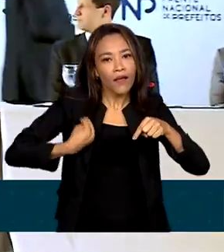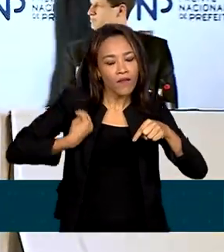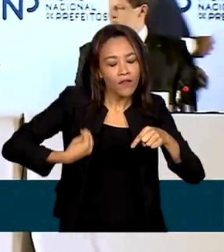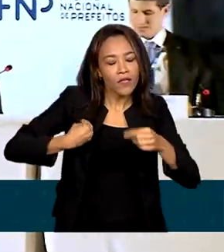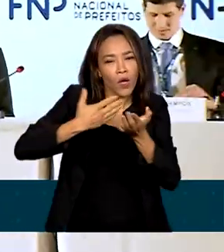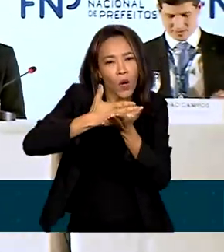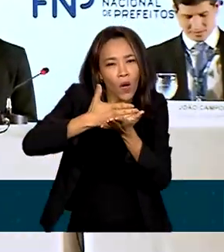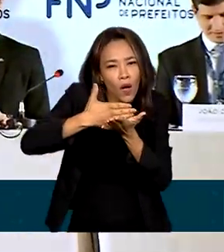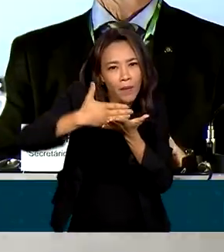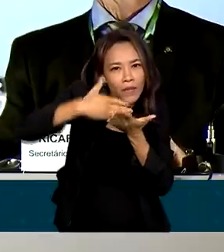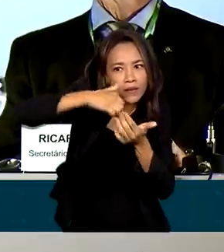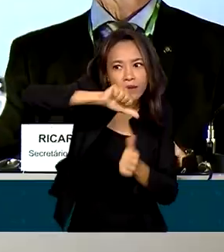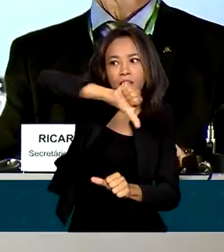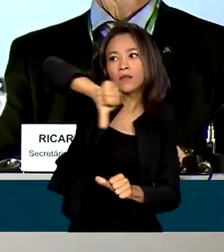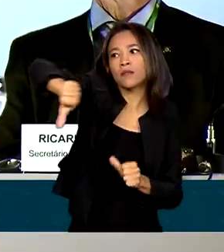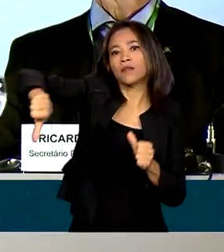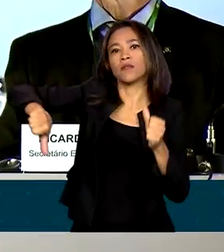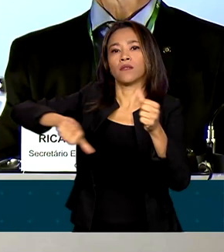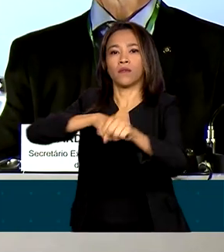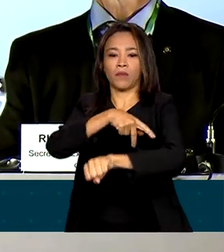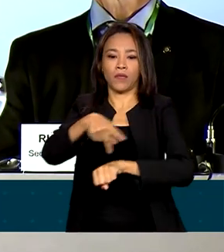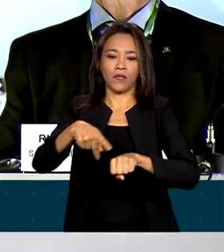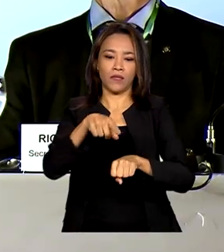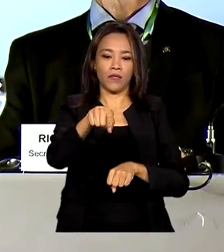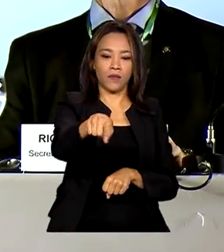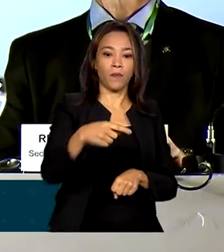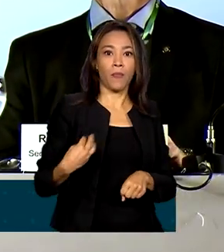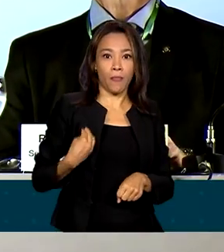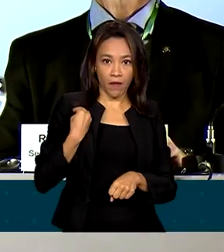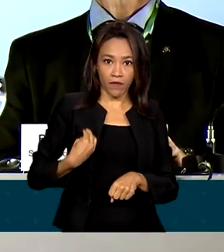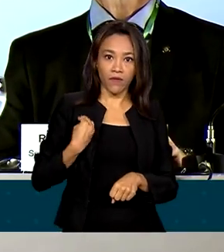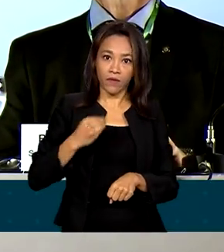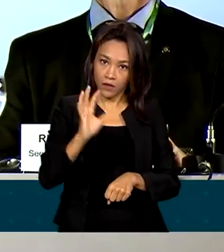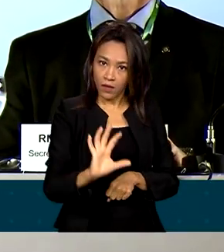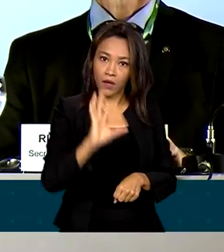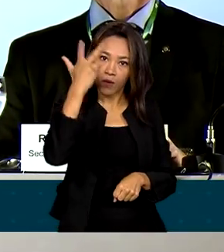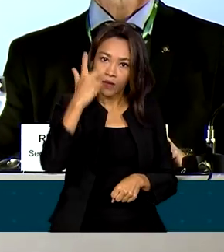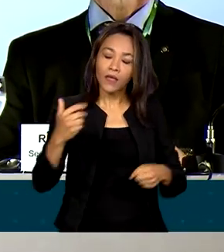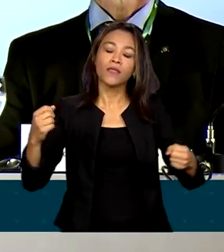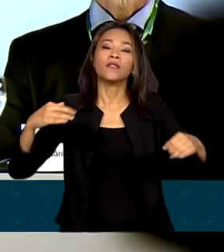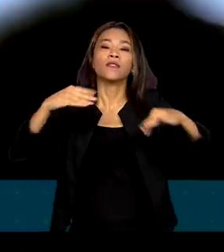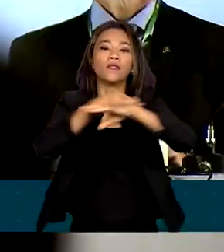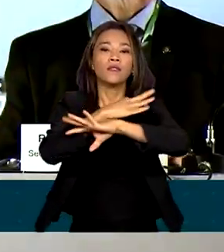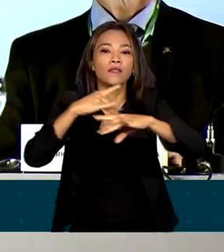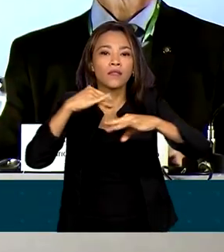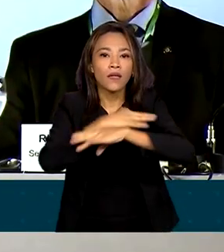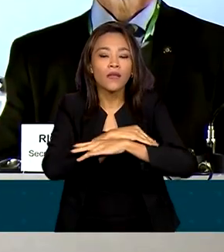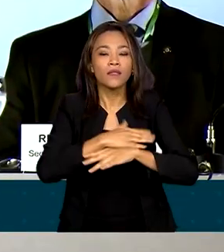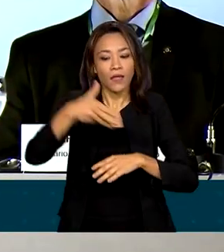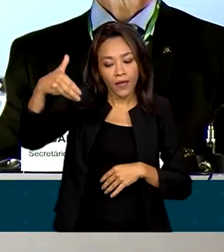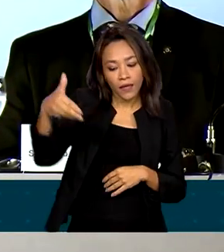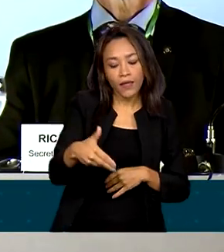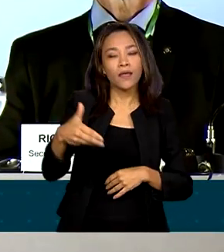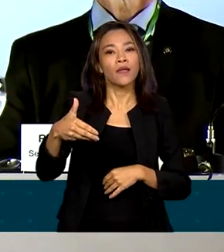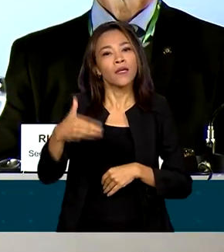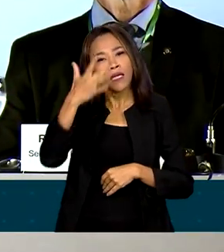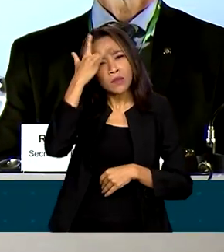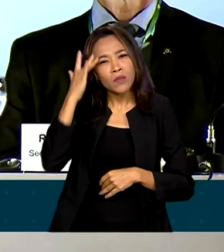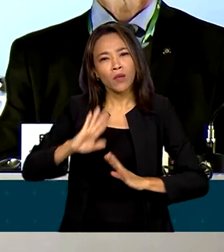transforma o país. A vida acontece nas cidades. É na cidade que o cidadão mora.